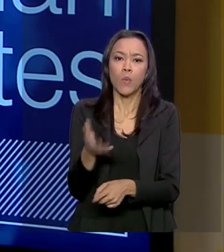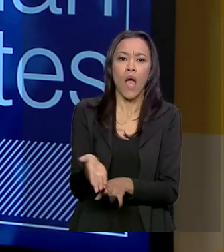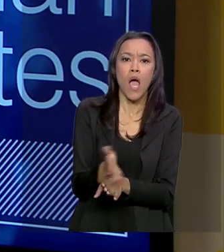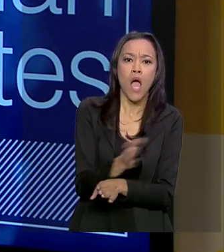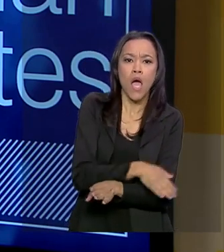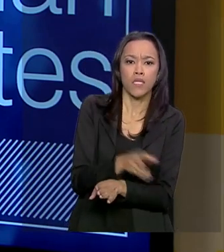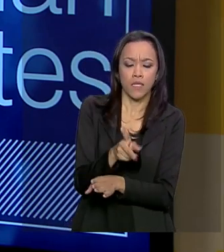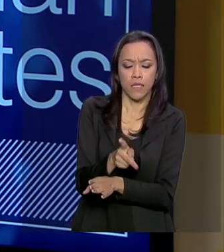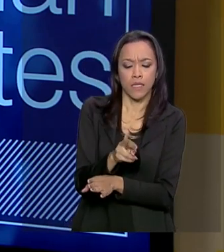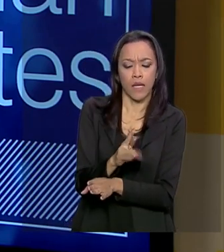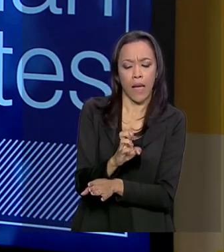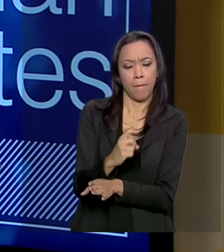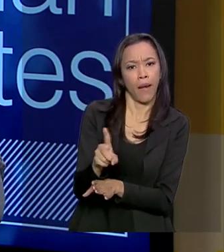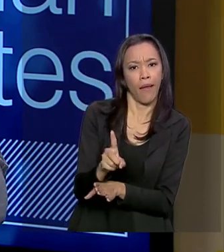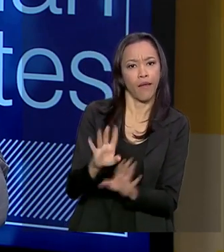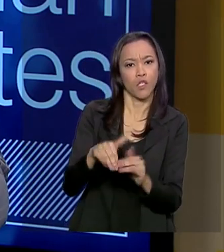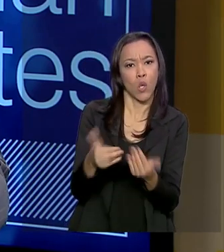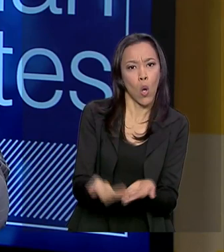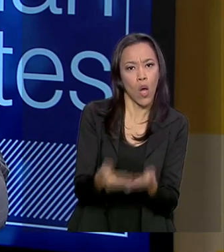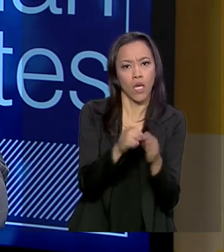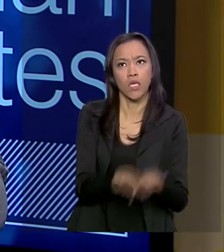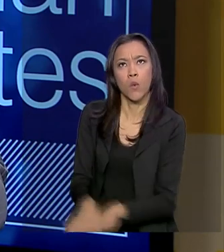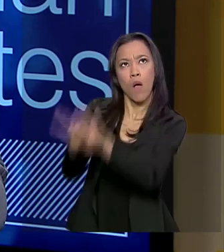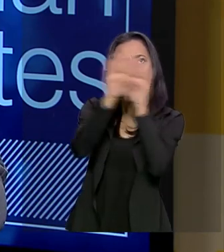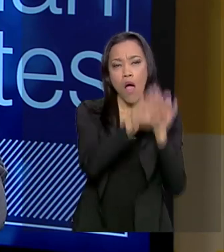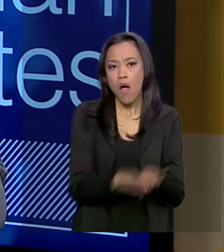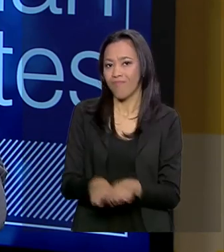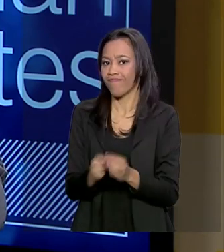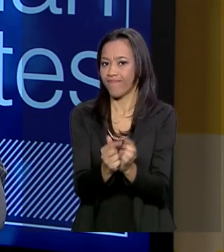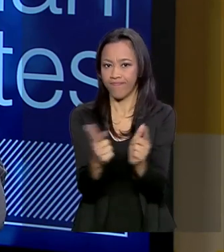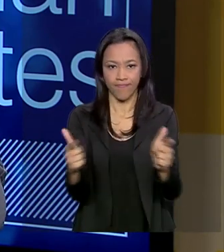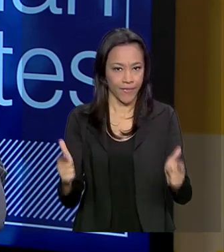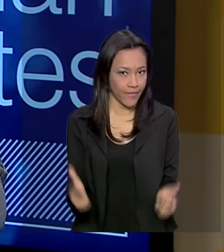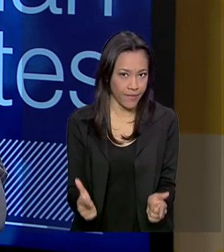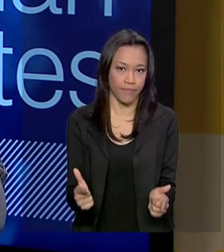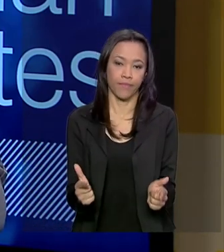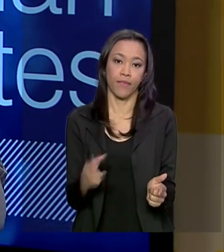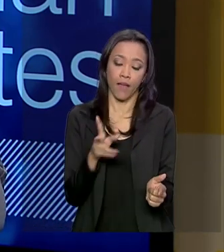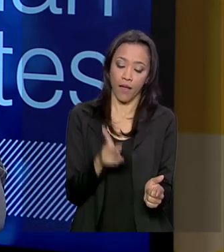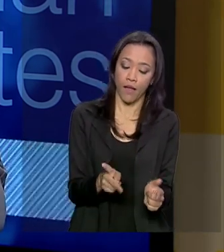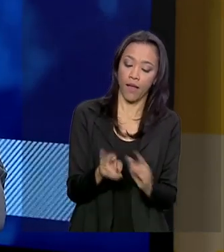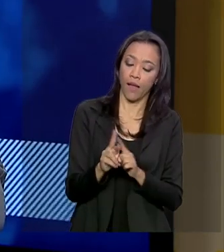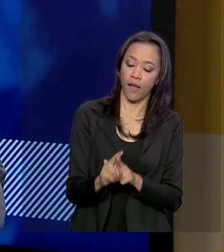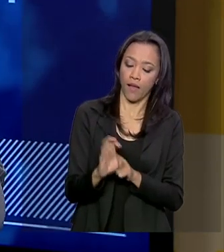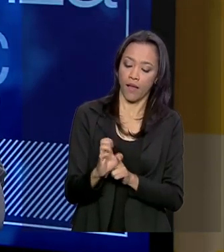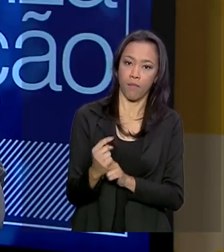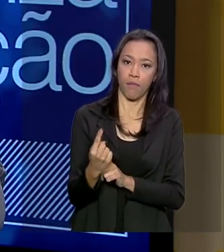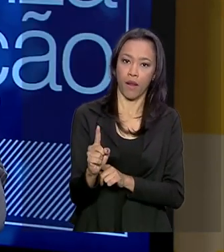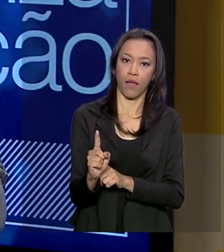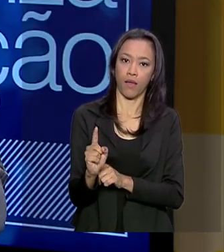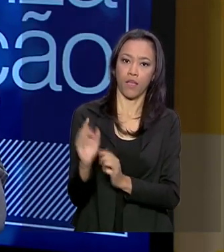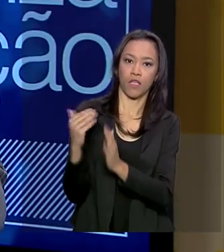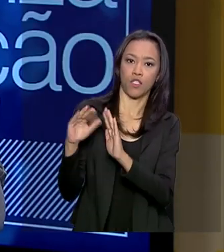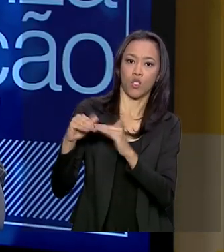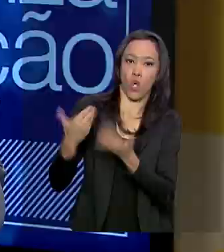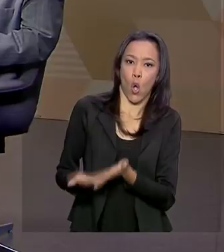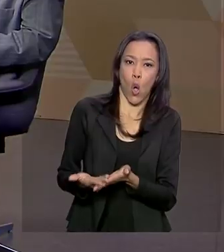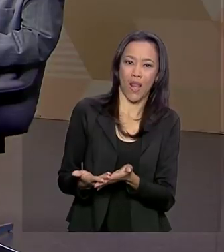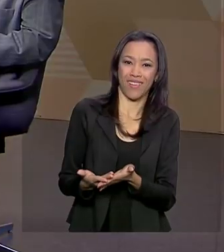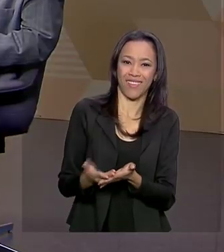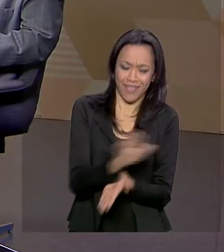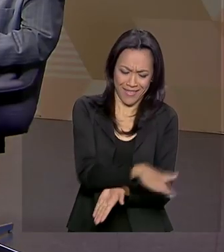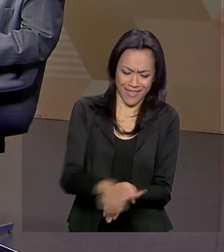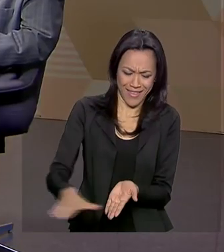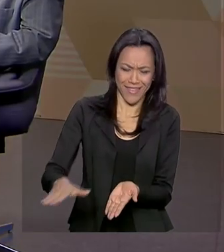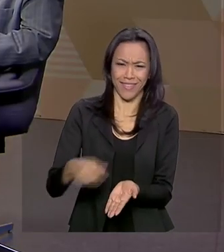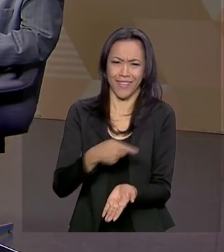universalizada. E o que seria a pré-escola lá, o jardim da infância,